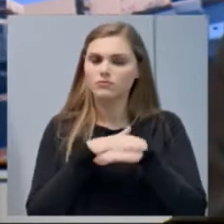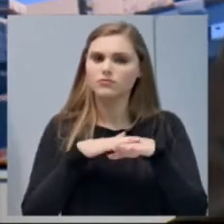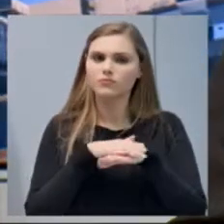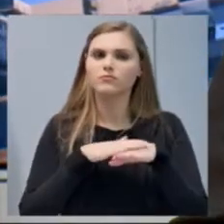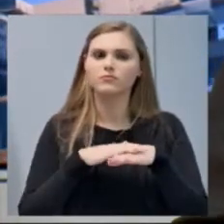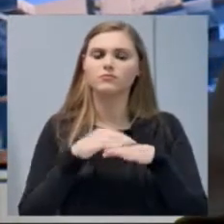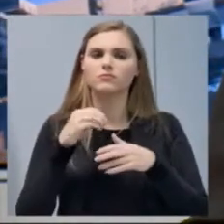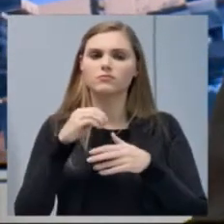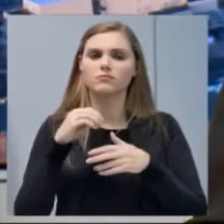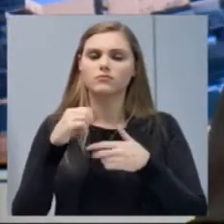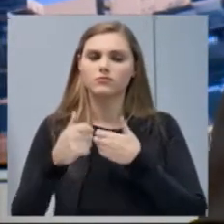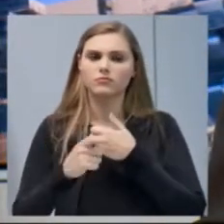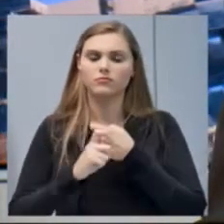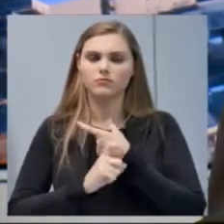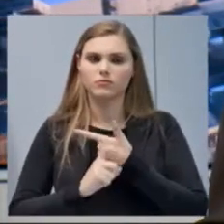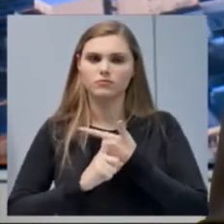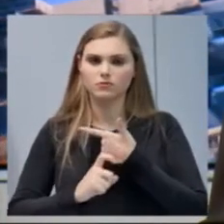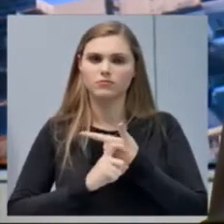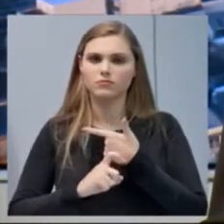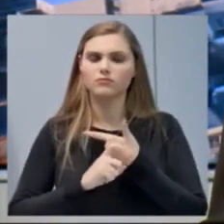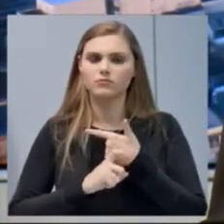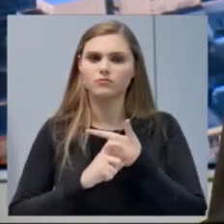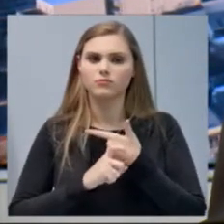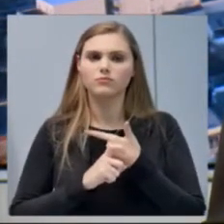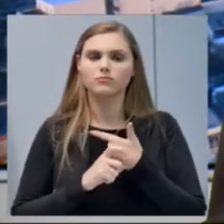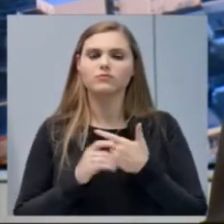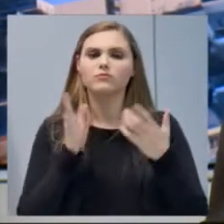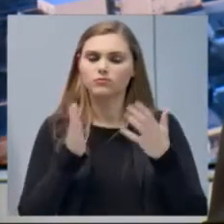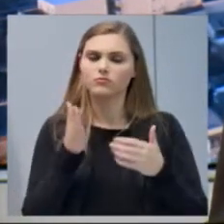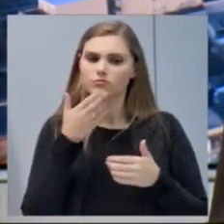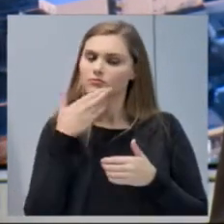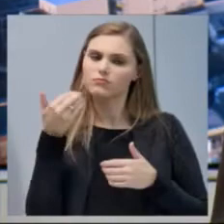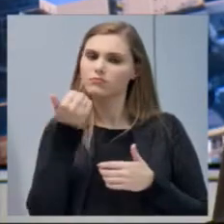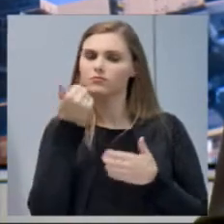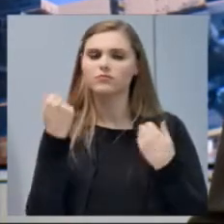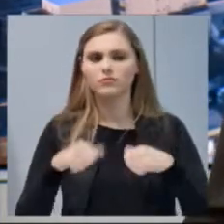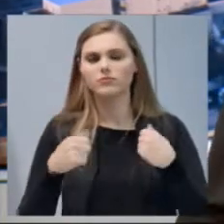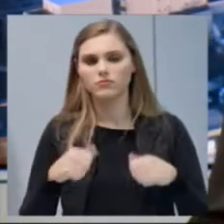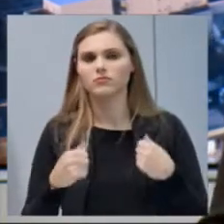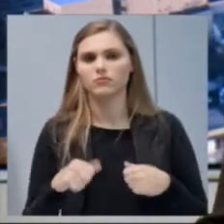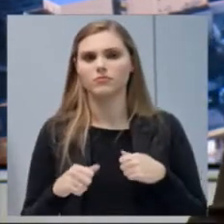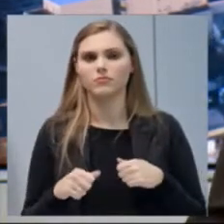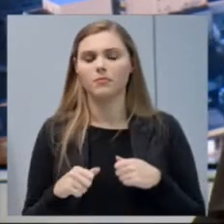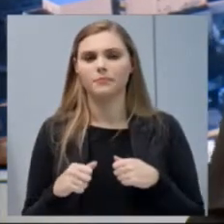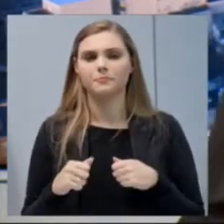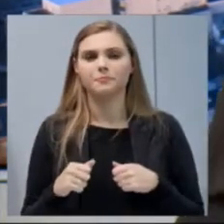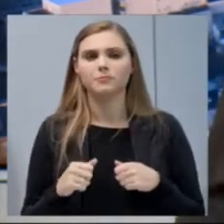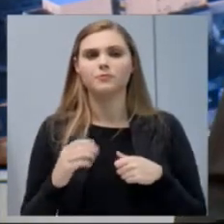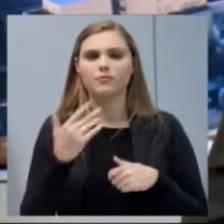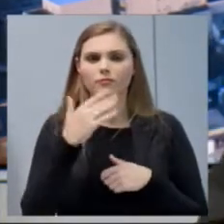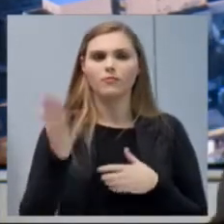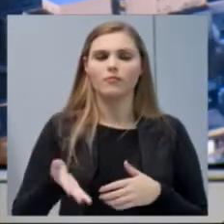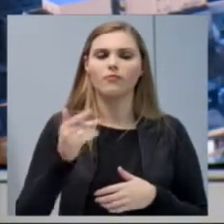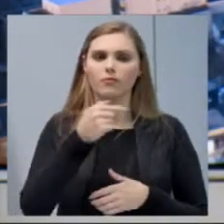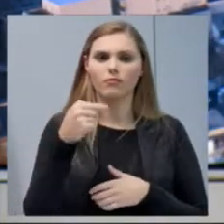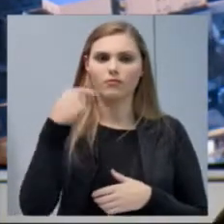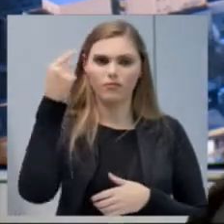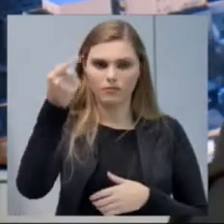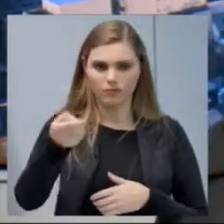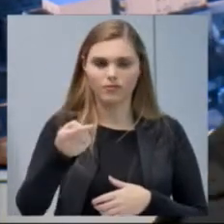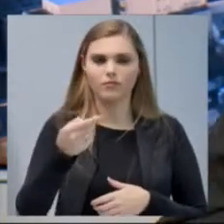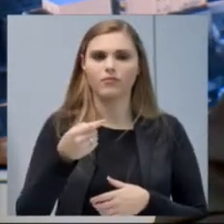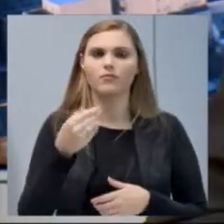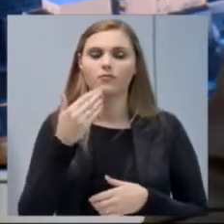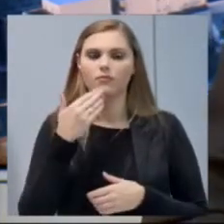Executivo, com certeza, vai trazer as melhorias necessárias. Até na próxima semana, quando a reunião que a gente realizar, se a vossa senhora